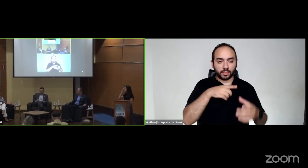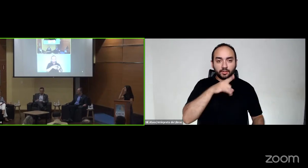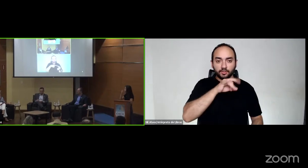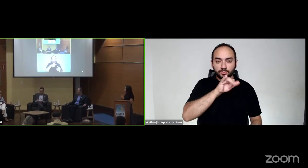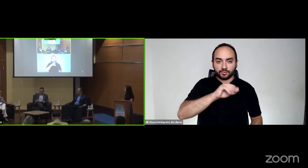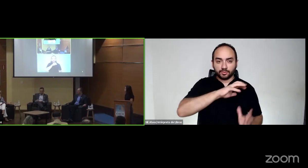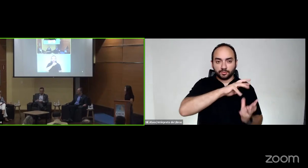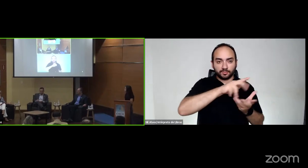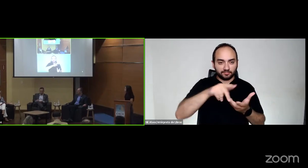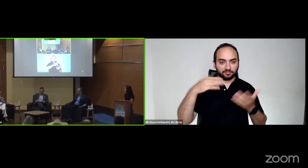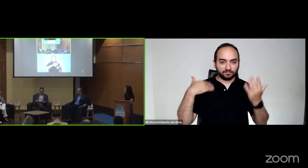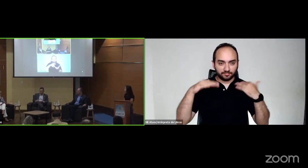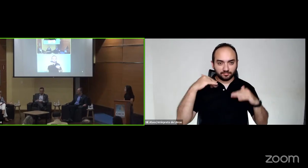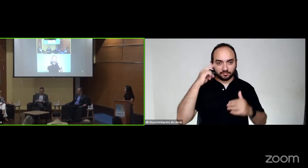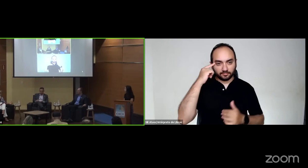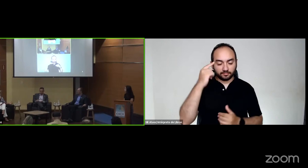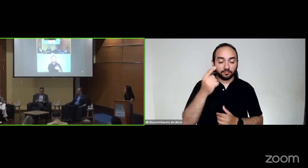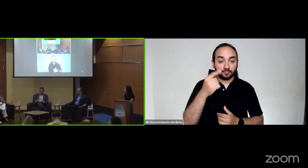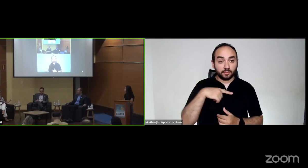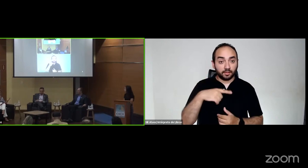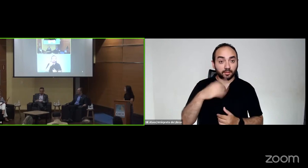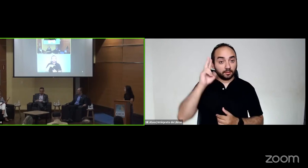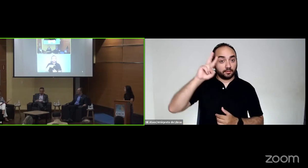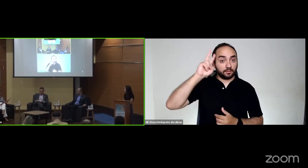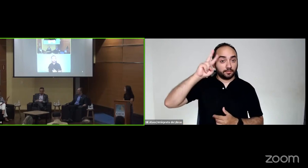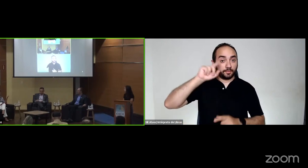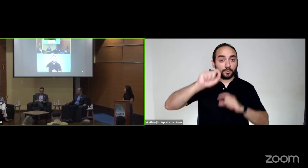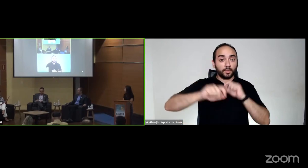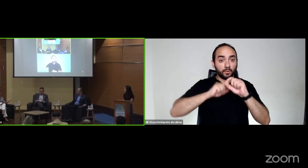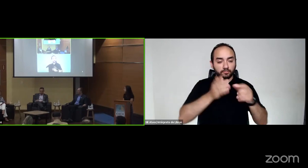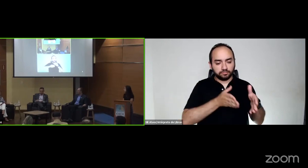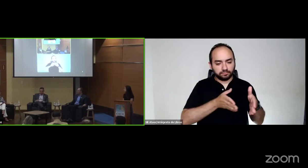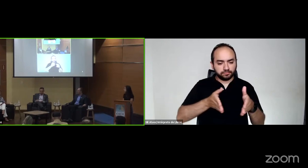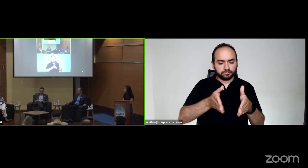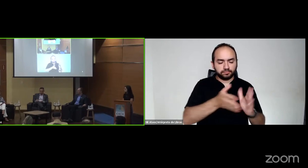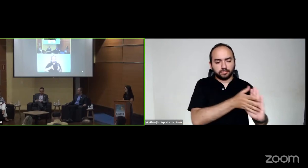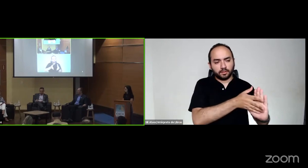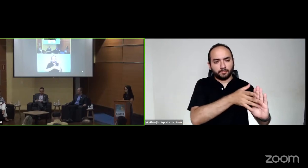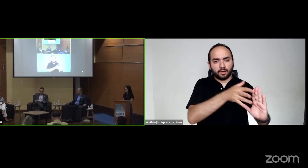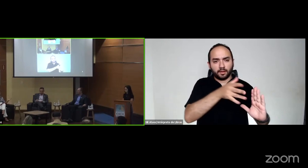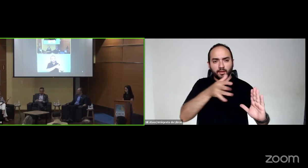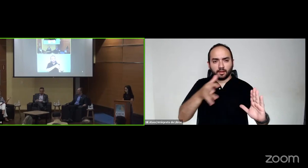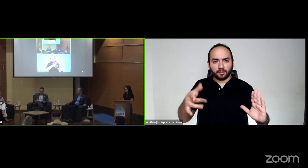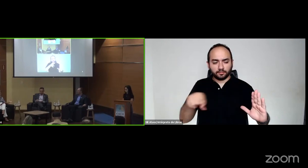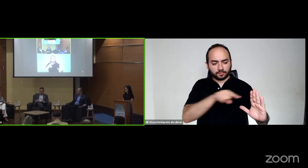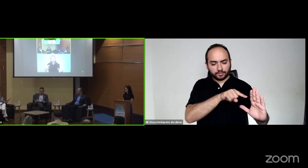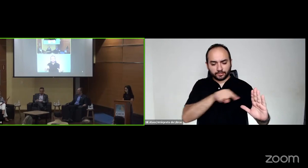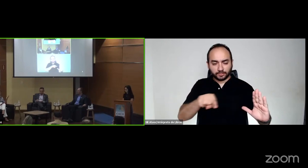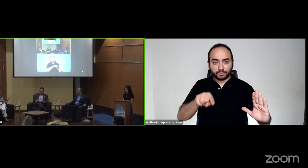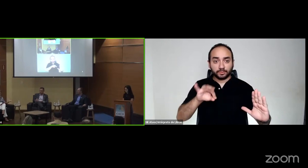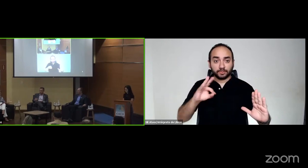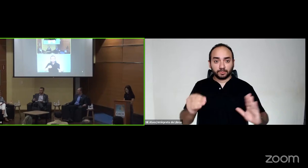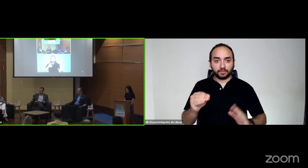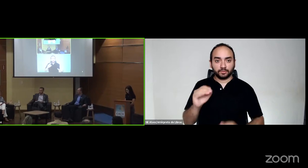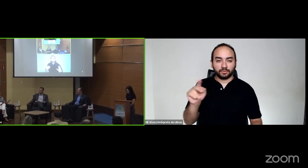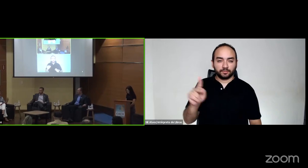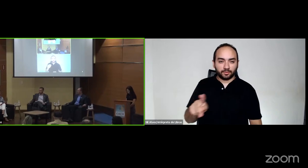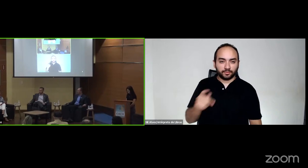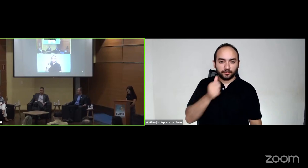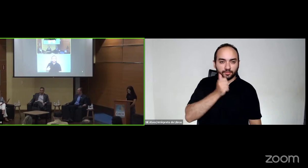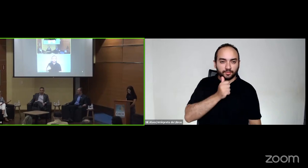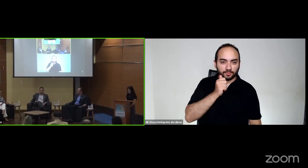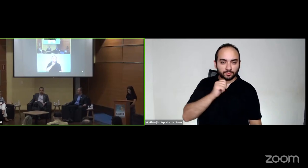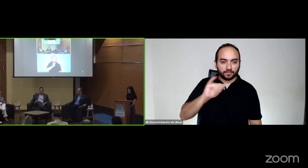e eu penso que é importante lembrar o caminho percorrido até agora. A Johanne mencionou,